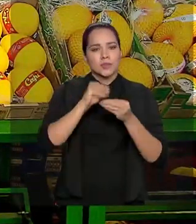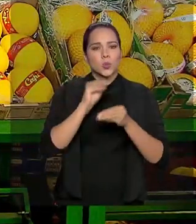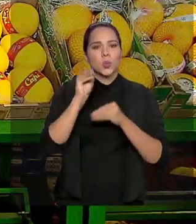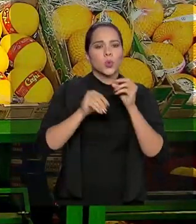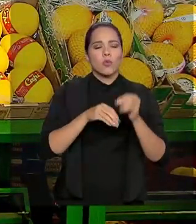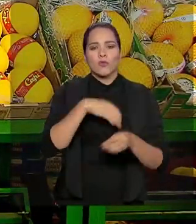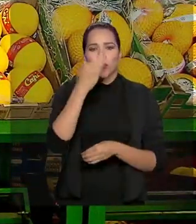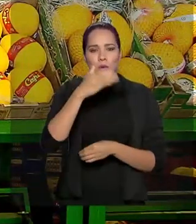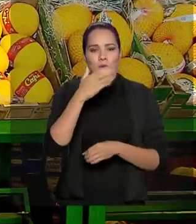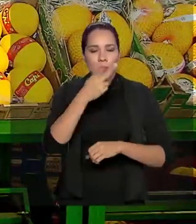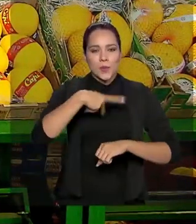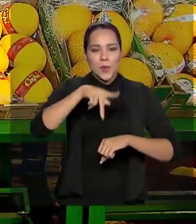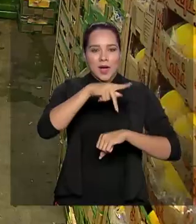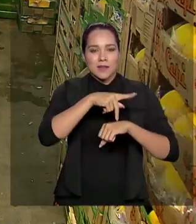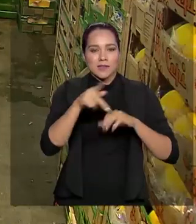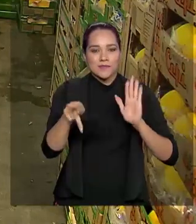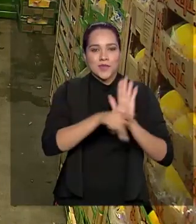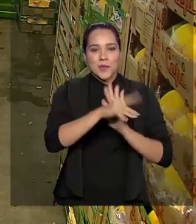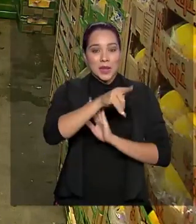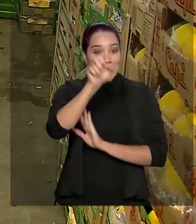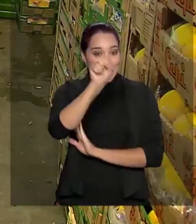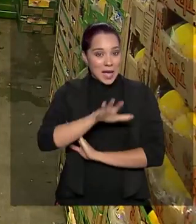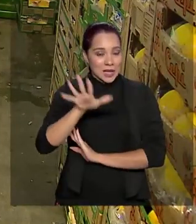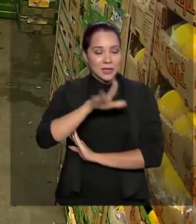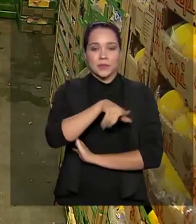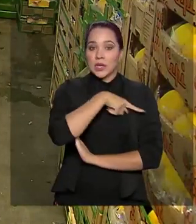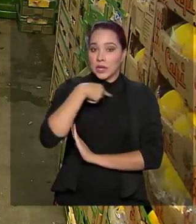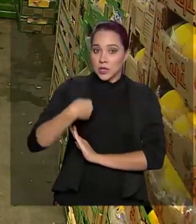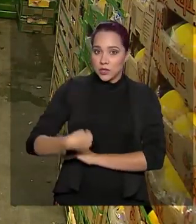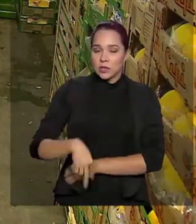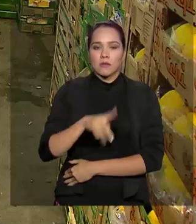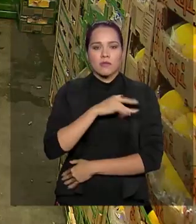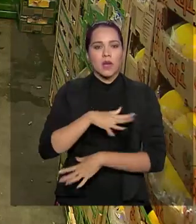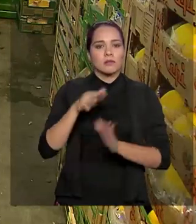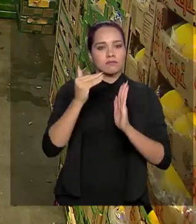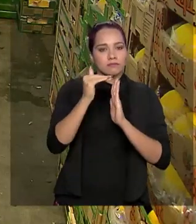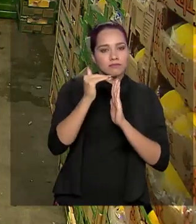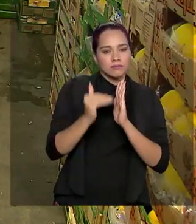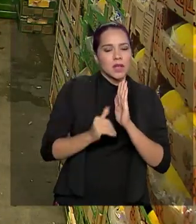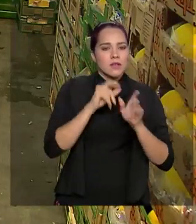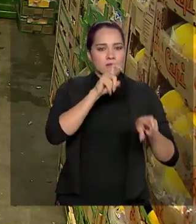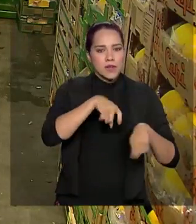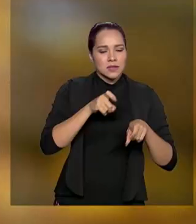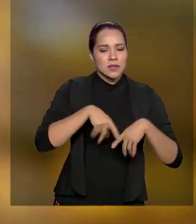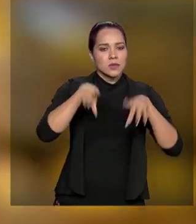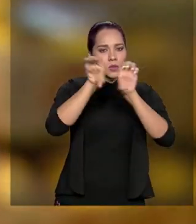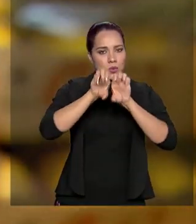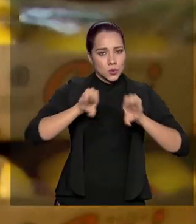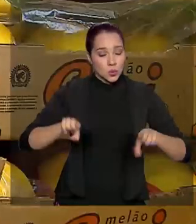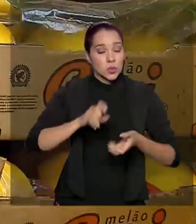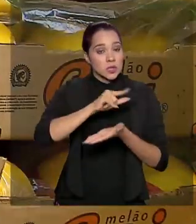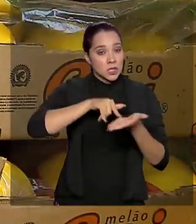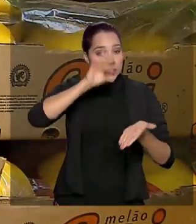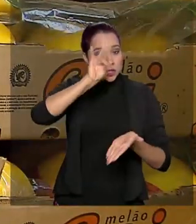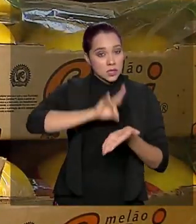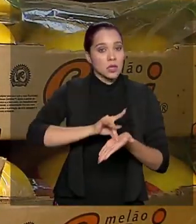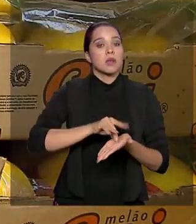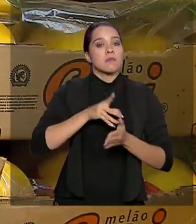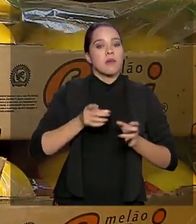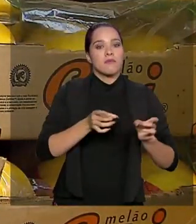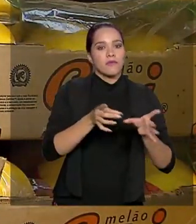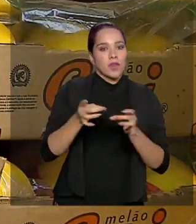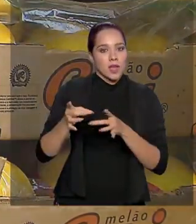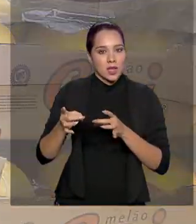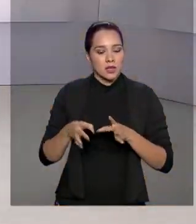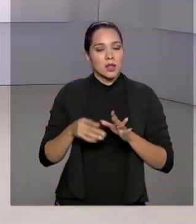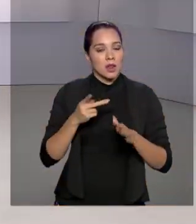frutas com o país asiático. A China ainda irá publicar a lista de fazendas e estruturas certificadas para venda ao